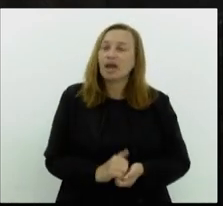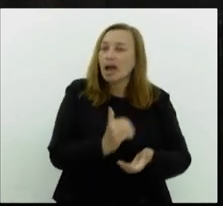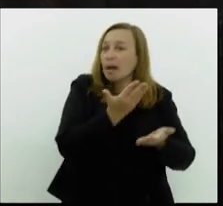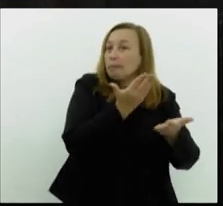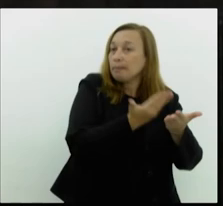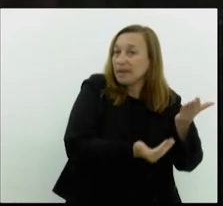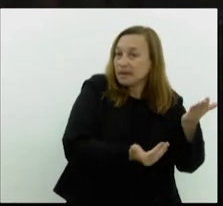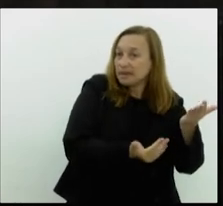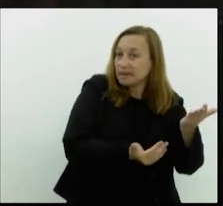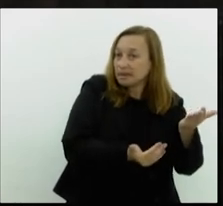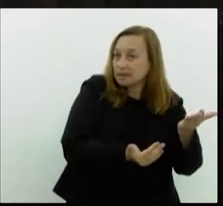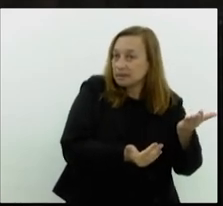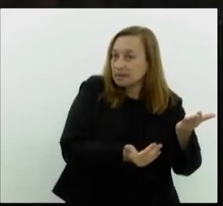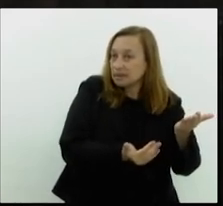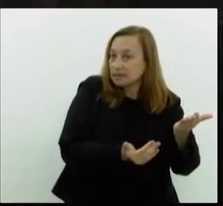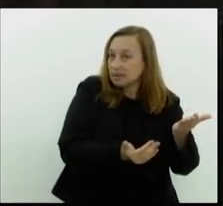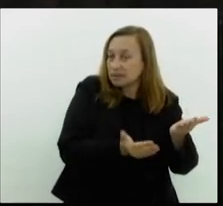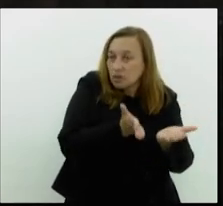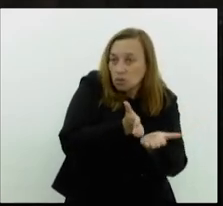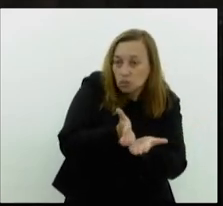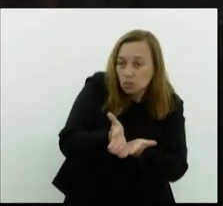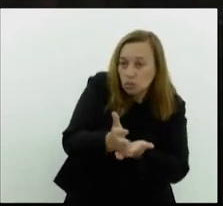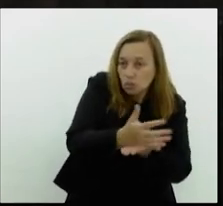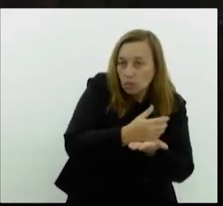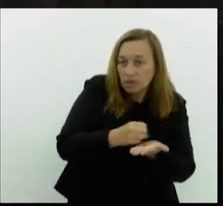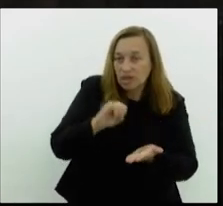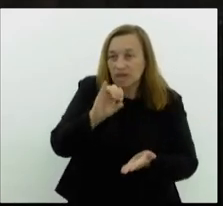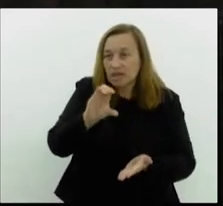déficit, receita de ICMS,